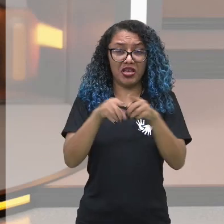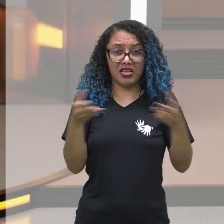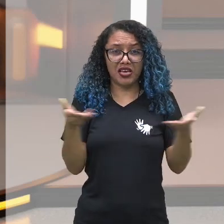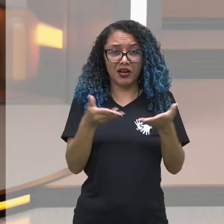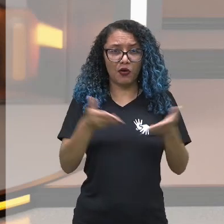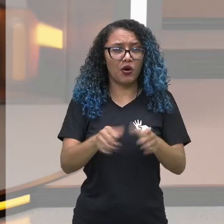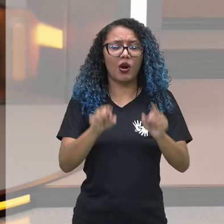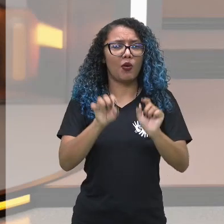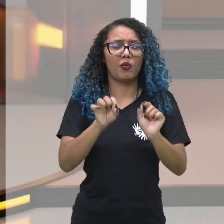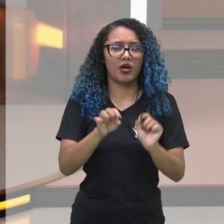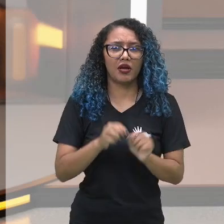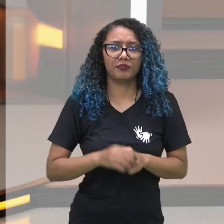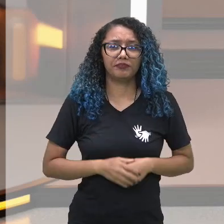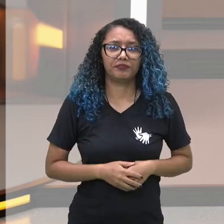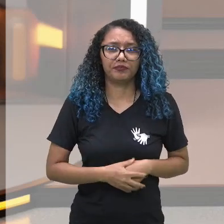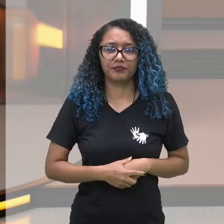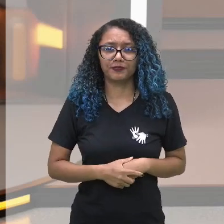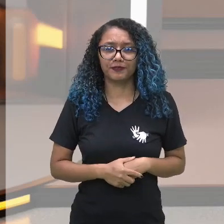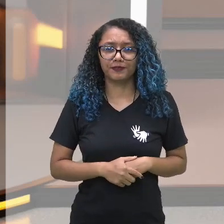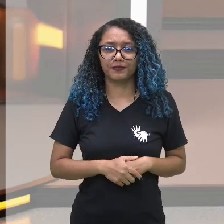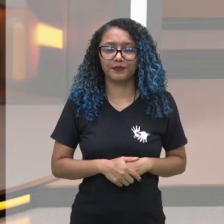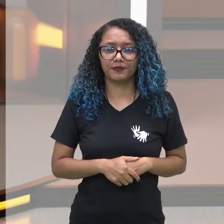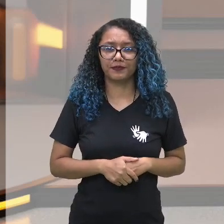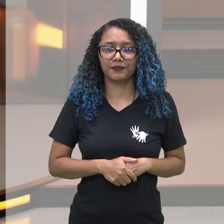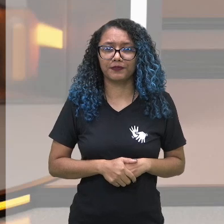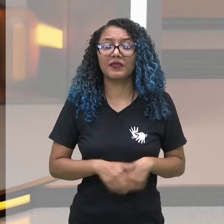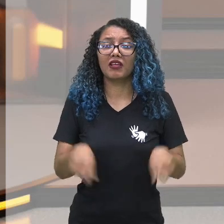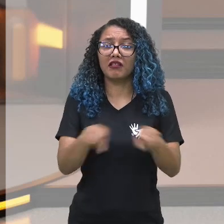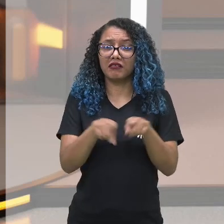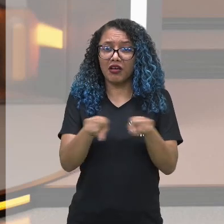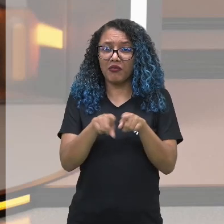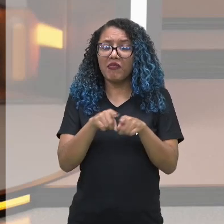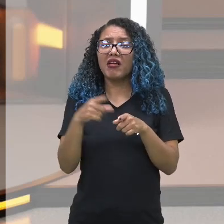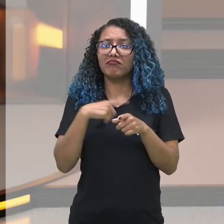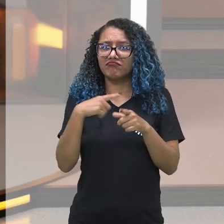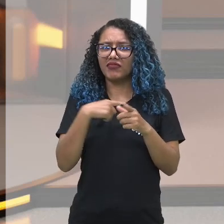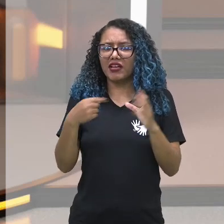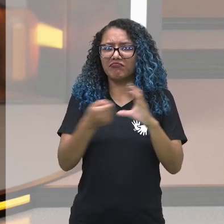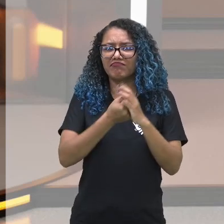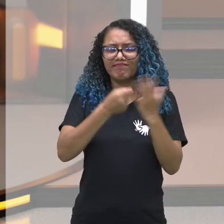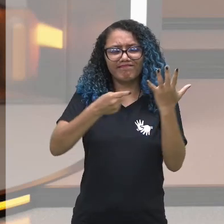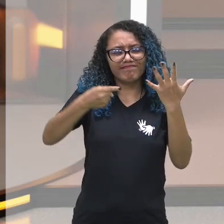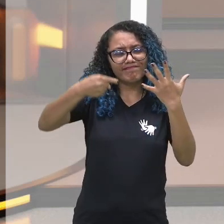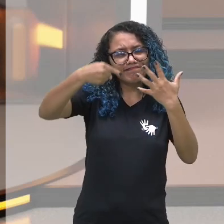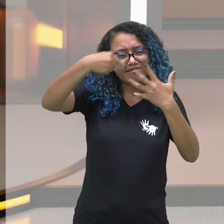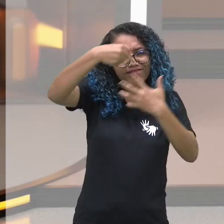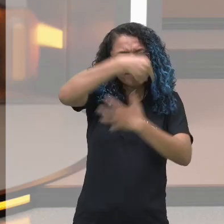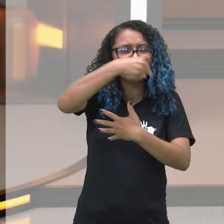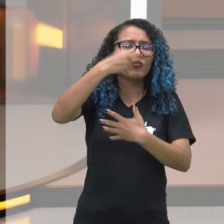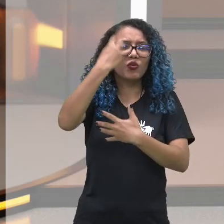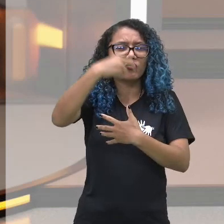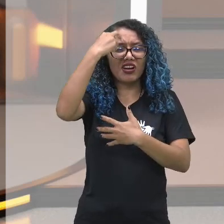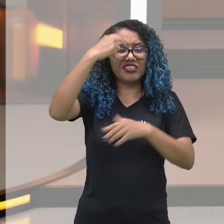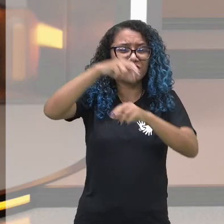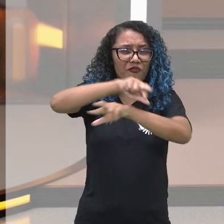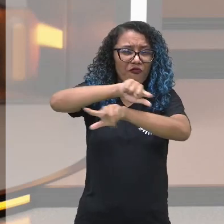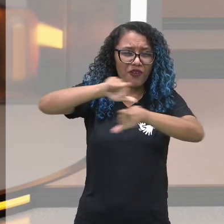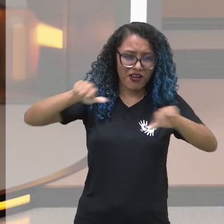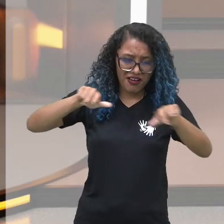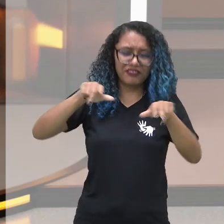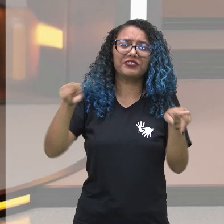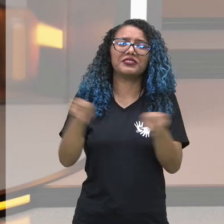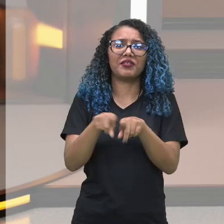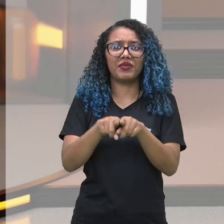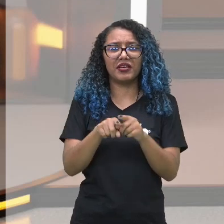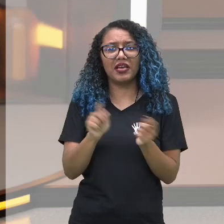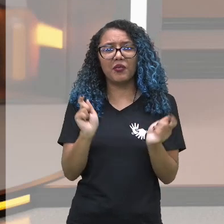atualmente, nós também temos uma gama muito grande de elementos culturais diversificados. Que pode